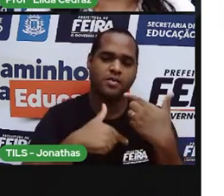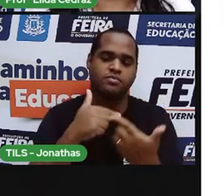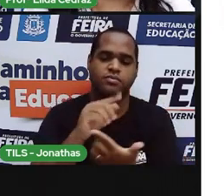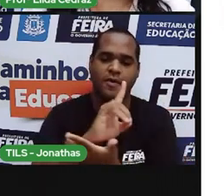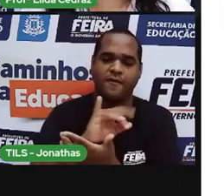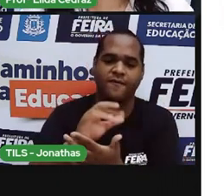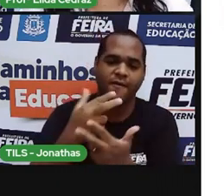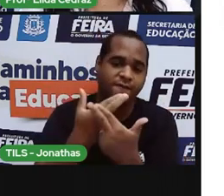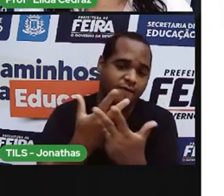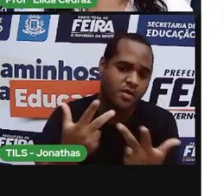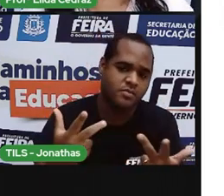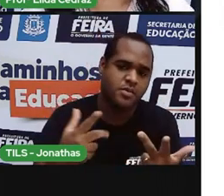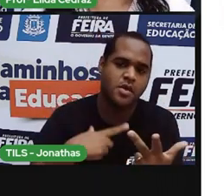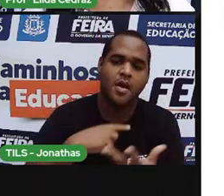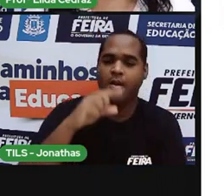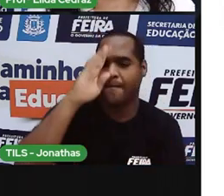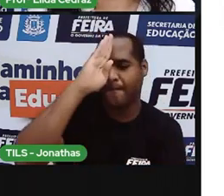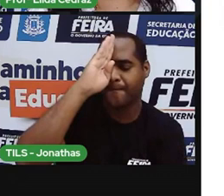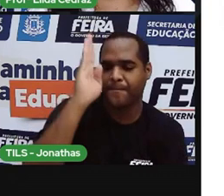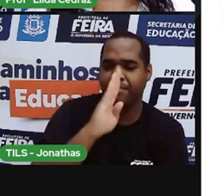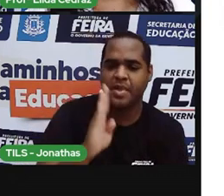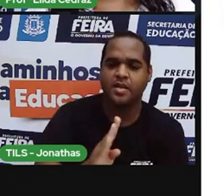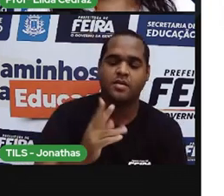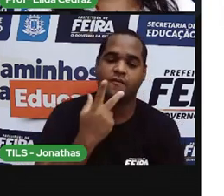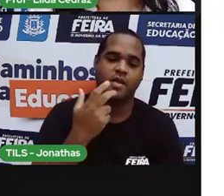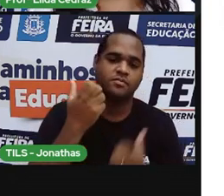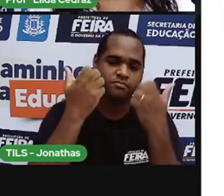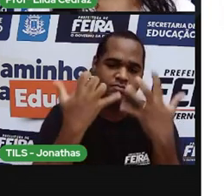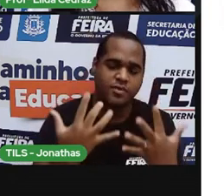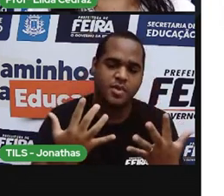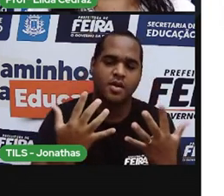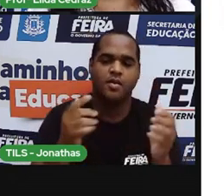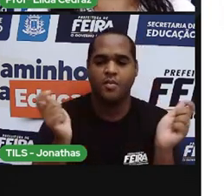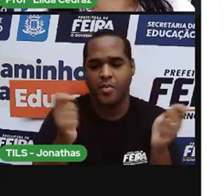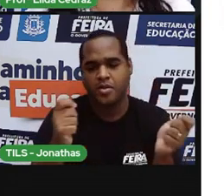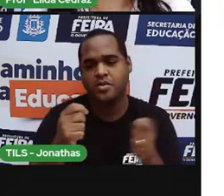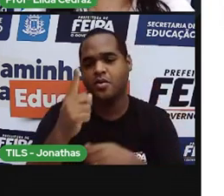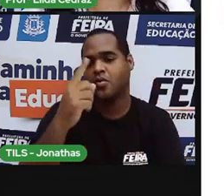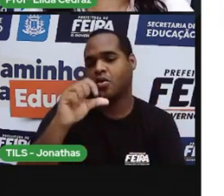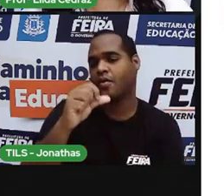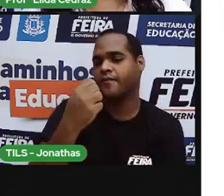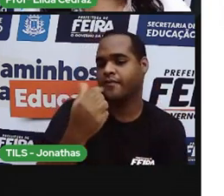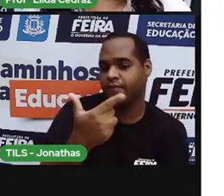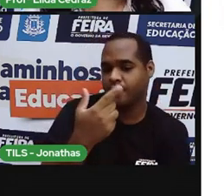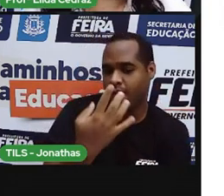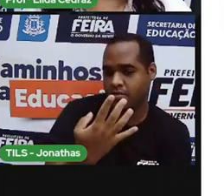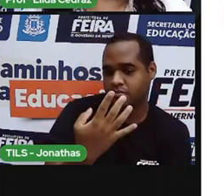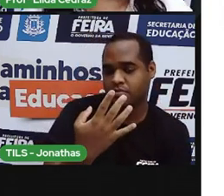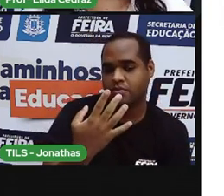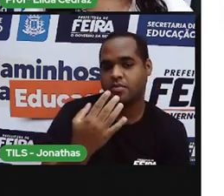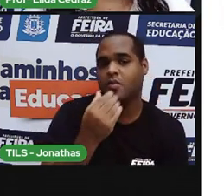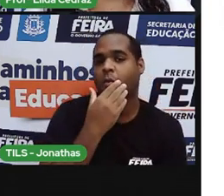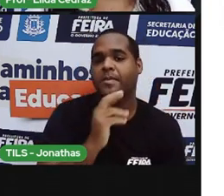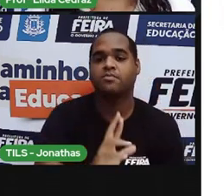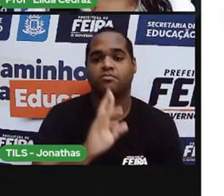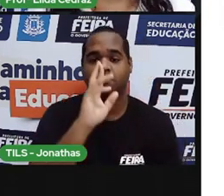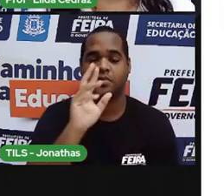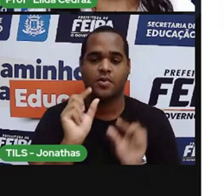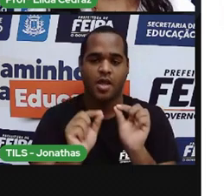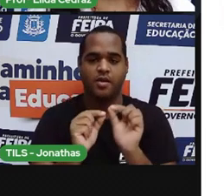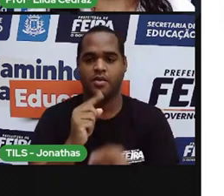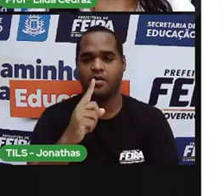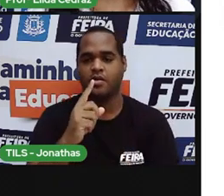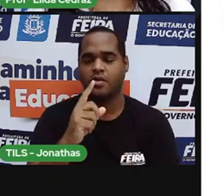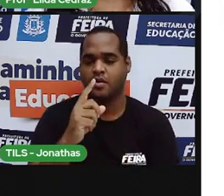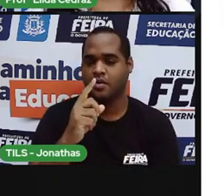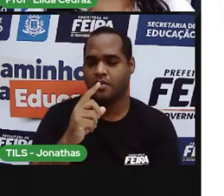Brasil a dava passou a valer a partir de 1924 quando o presidente Getúlio Vargas adotou